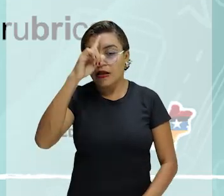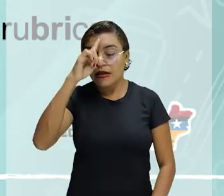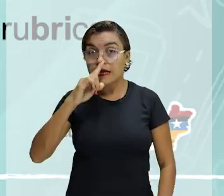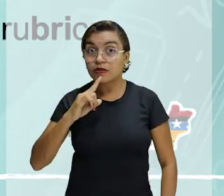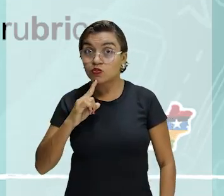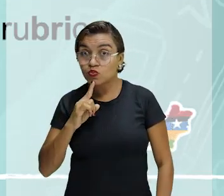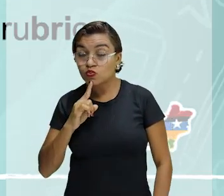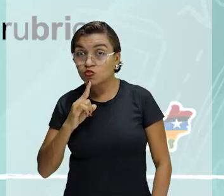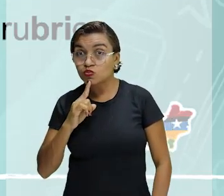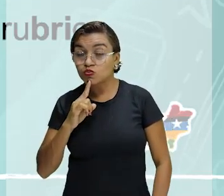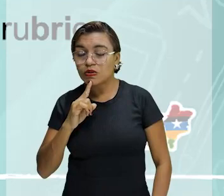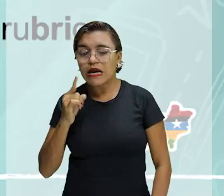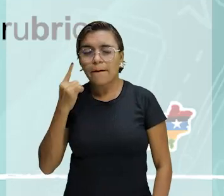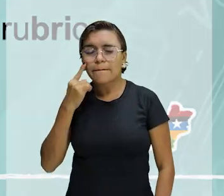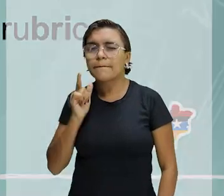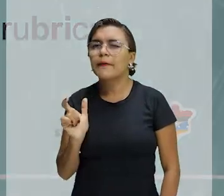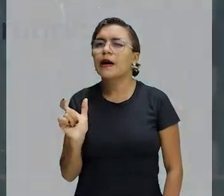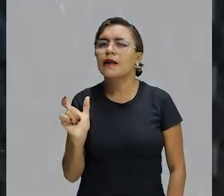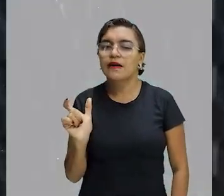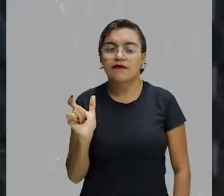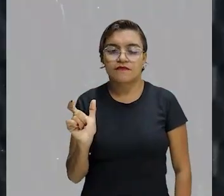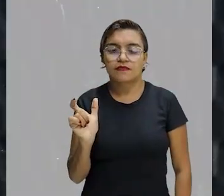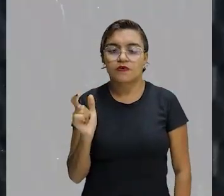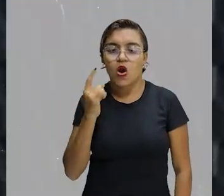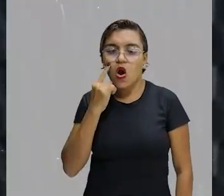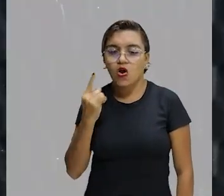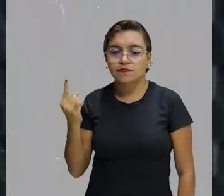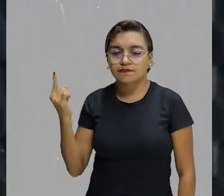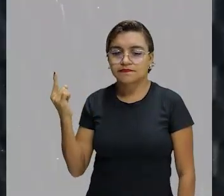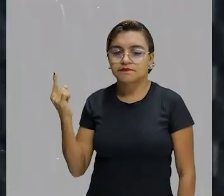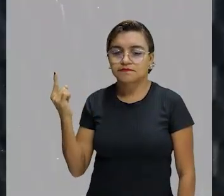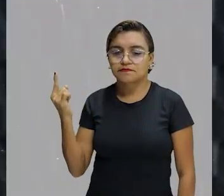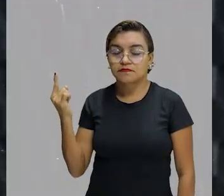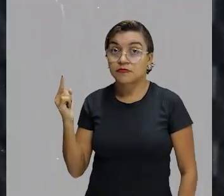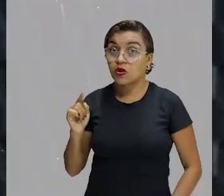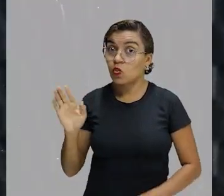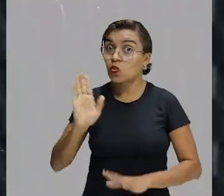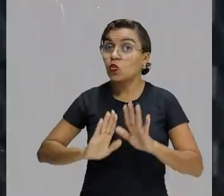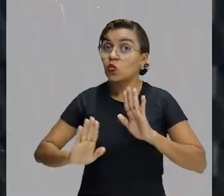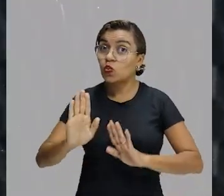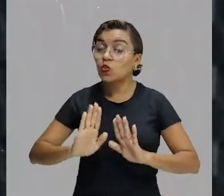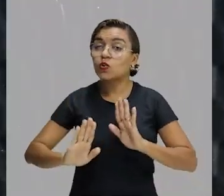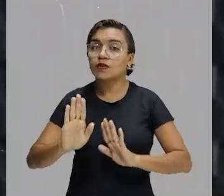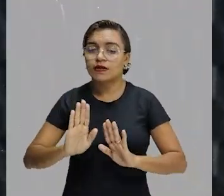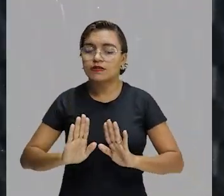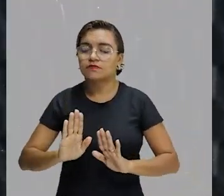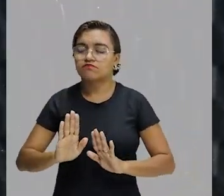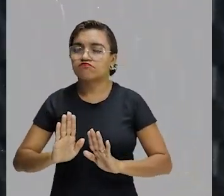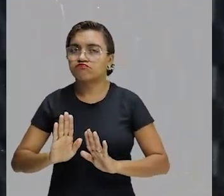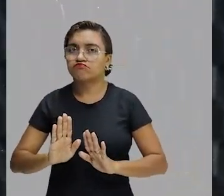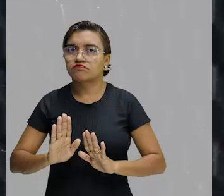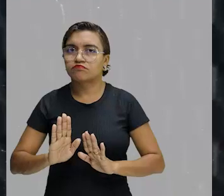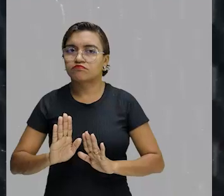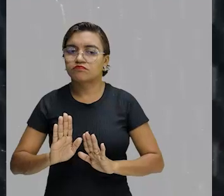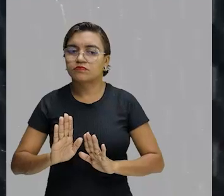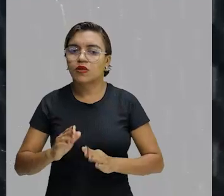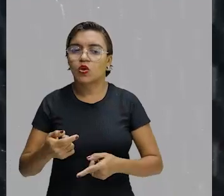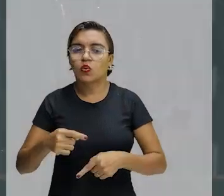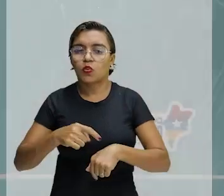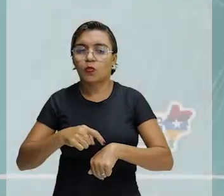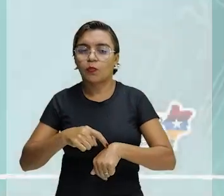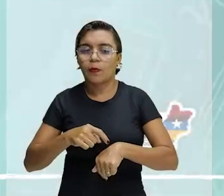ao invés de gratuito. Rúbrica, ao invés de rúbrica. Então, muito cuidado aí com a pronúncia das palavras.